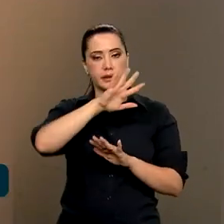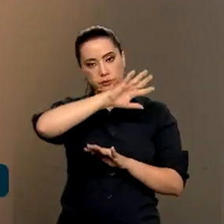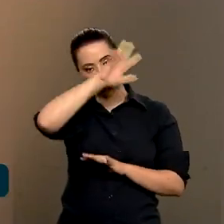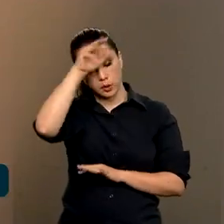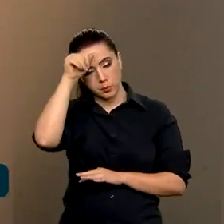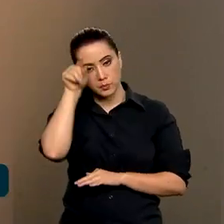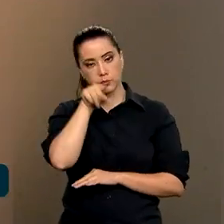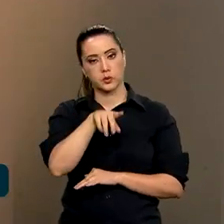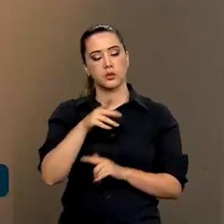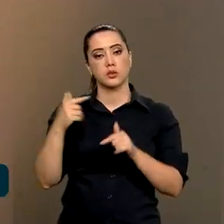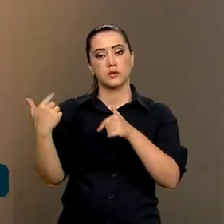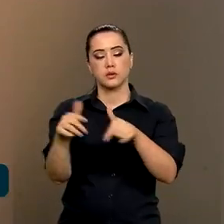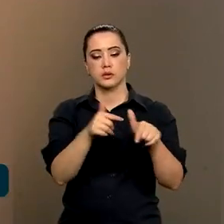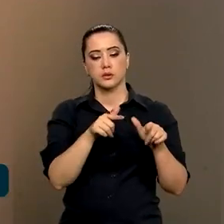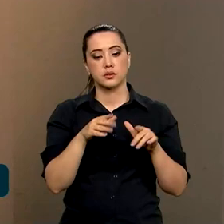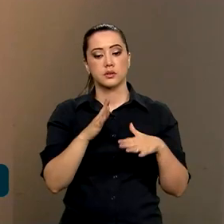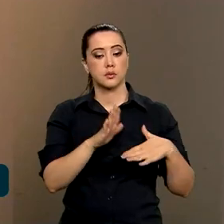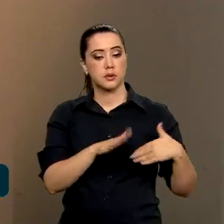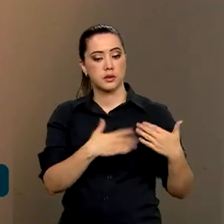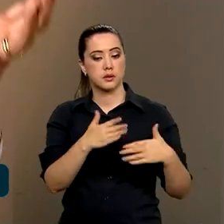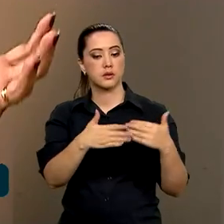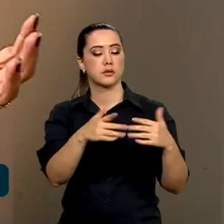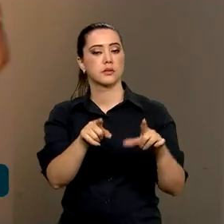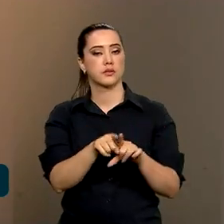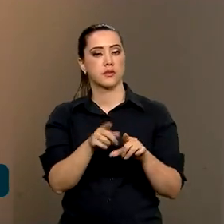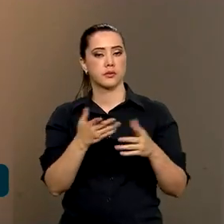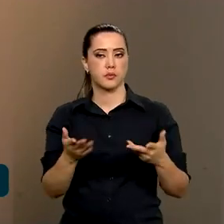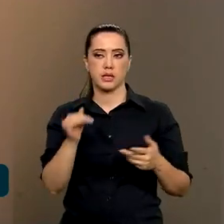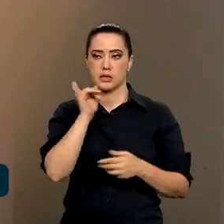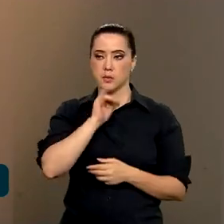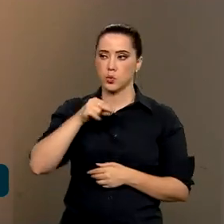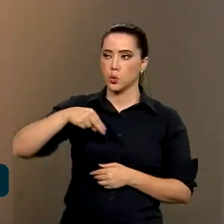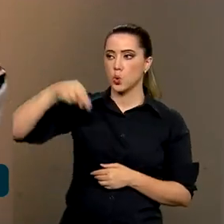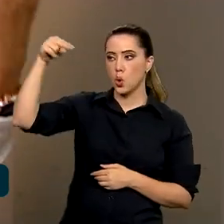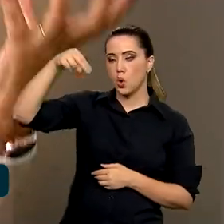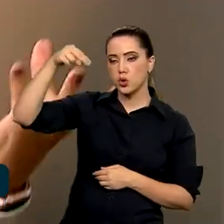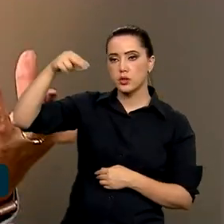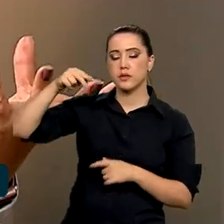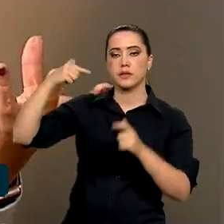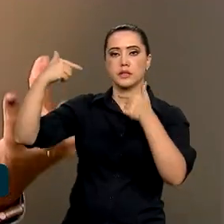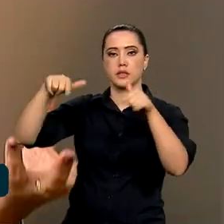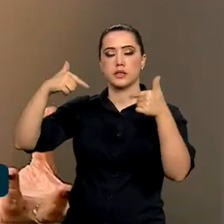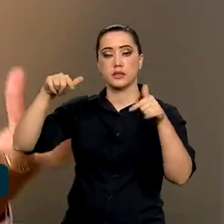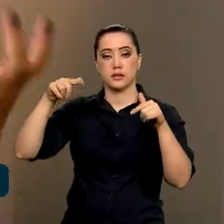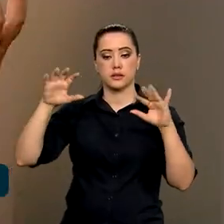a trabalhar, então ela desenvolveu aí, por exemplo, quando você vai para o norte, você vai trabalhar com sistemas